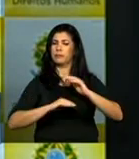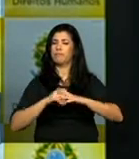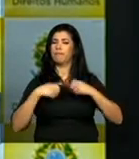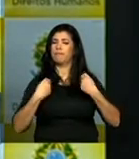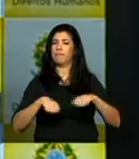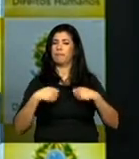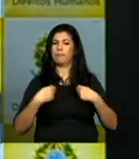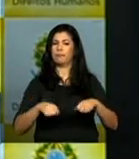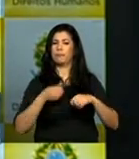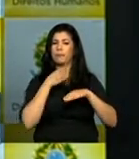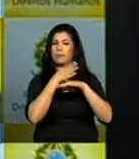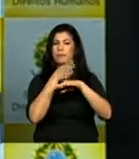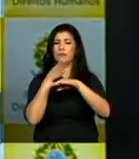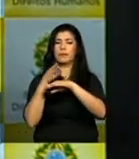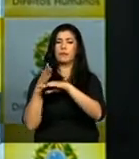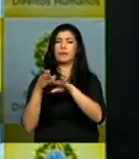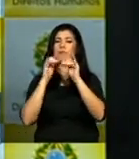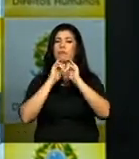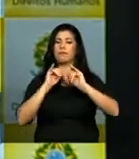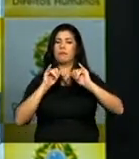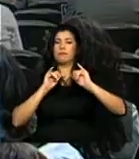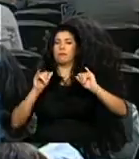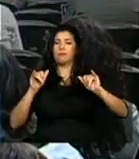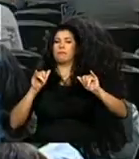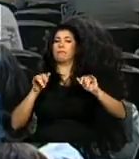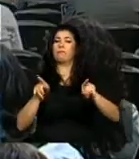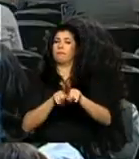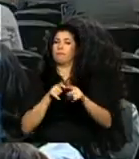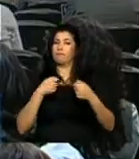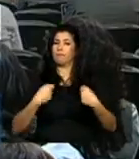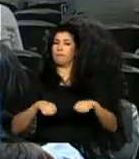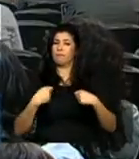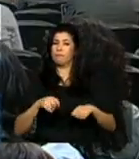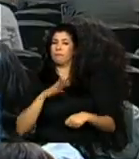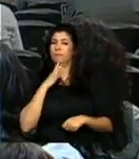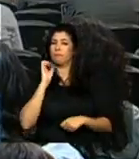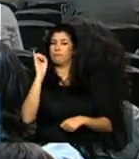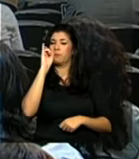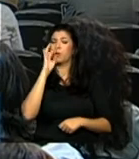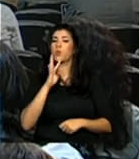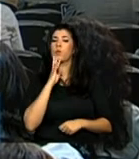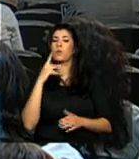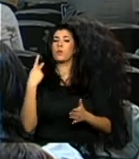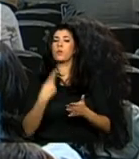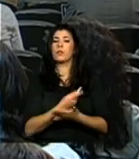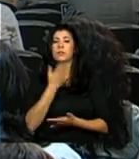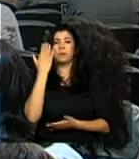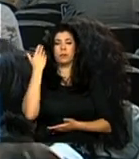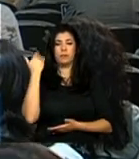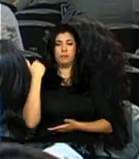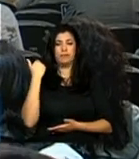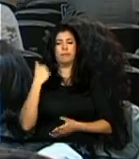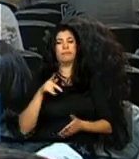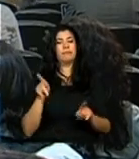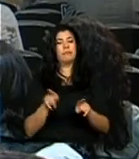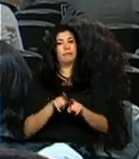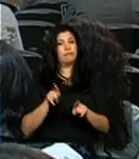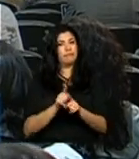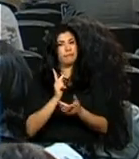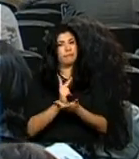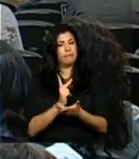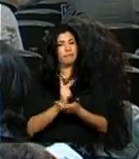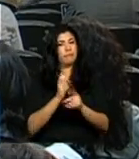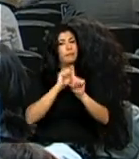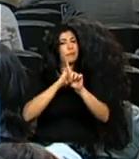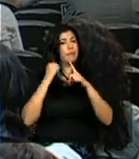o acesso às informações, demanda conhecer o que aconteceu. Ao mesmo tempo, a sociedade